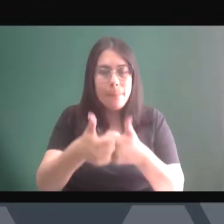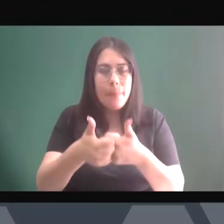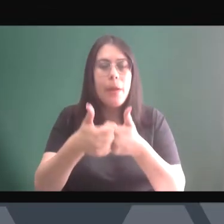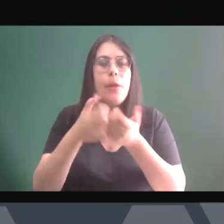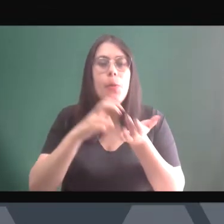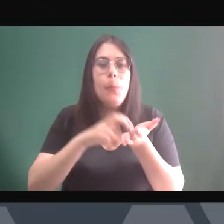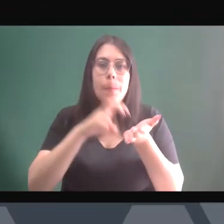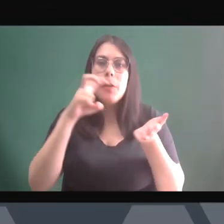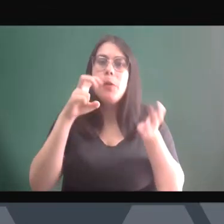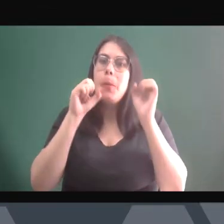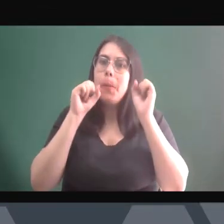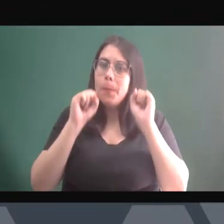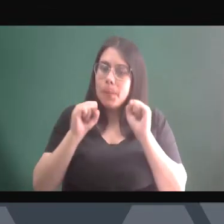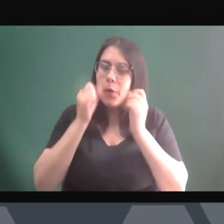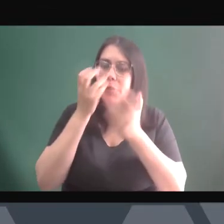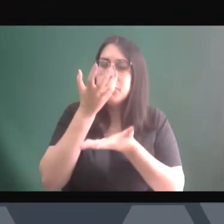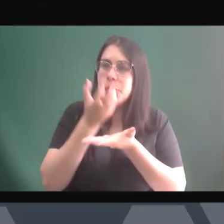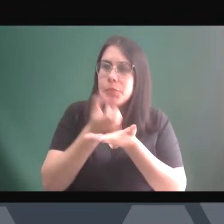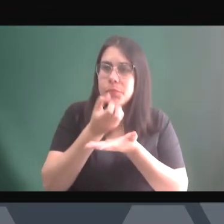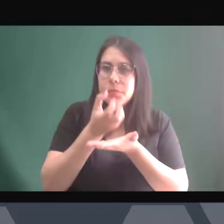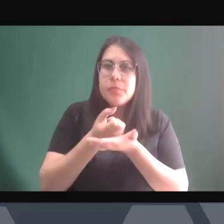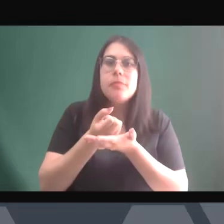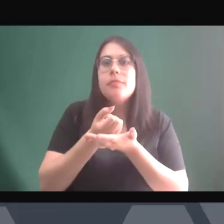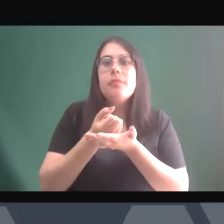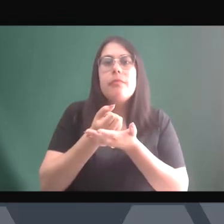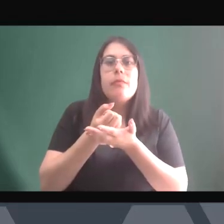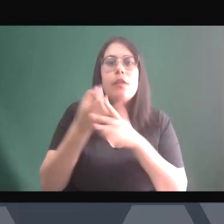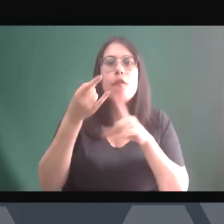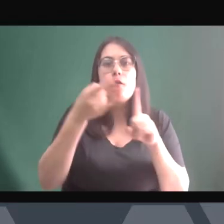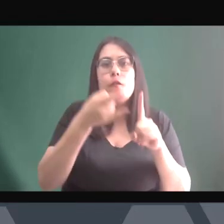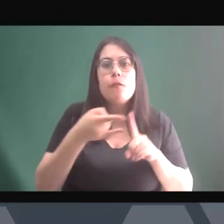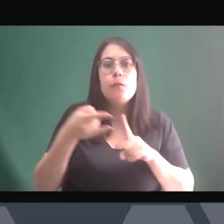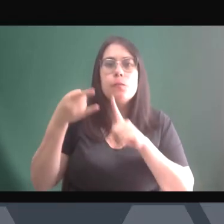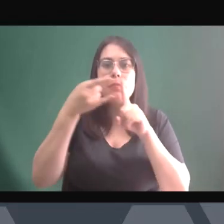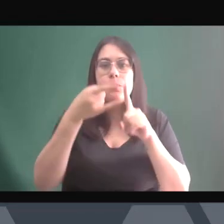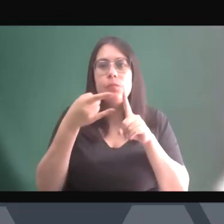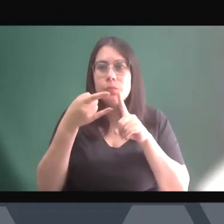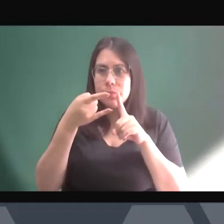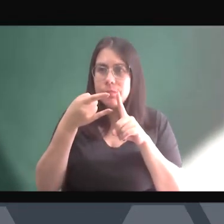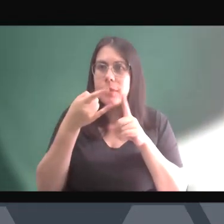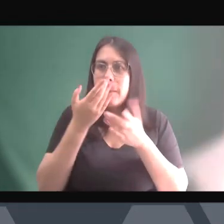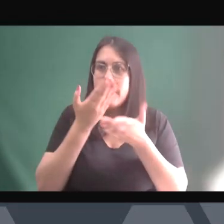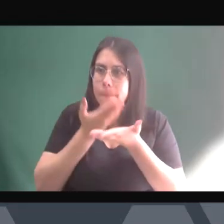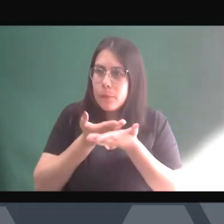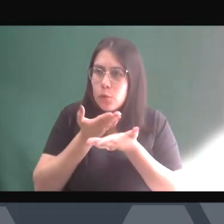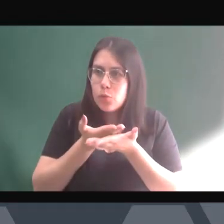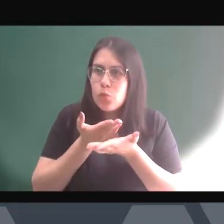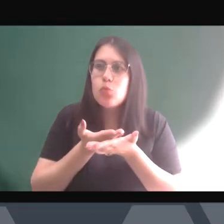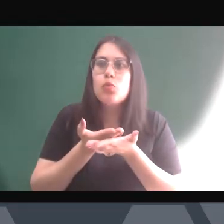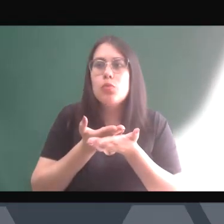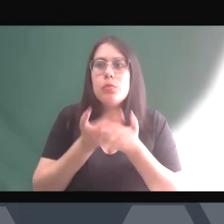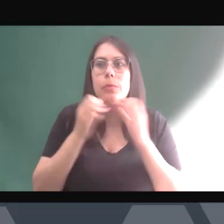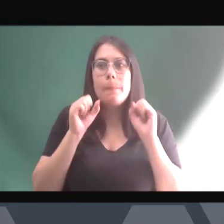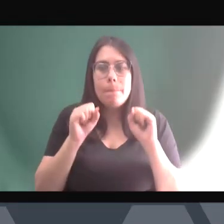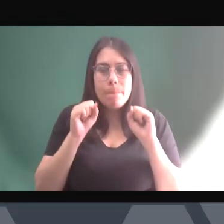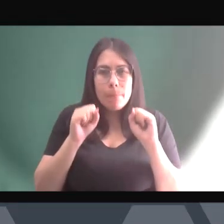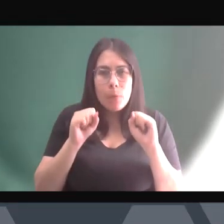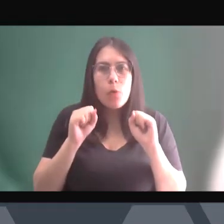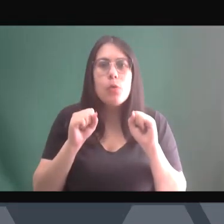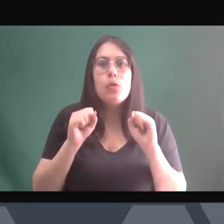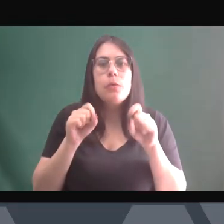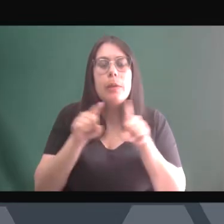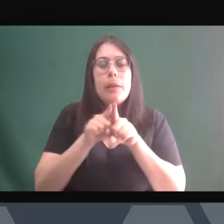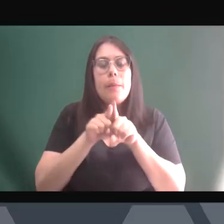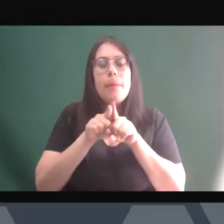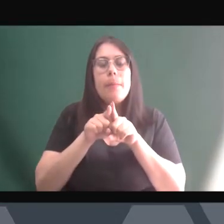segue armazenado e disponível na videoteca do Instituto de Estudos Avançados, vocês podem acessar pela internet, também pelo